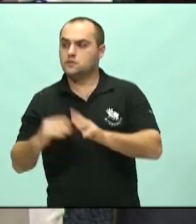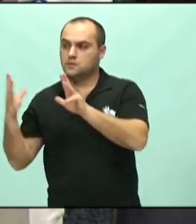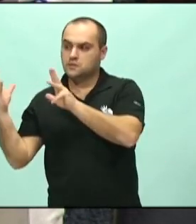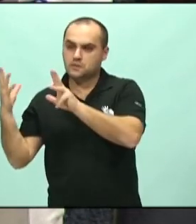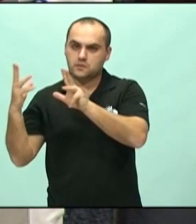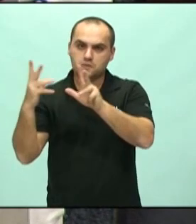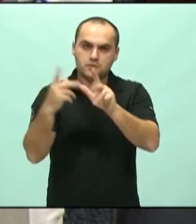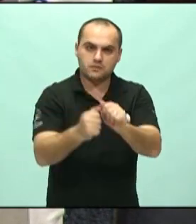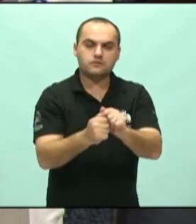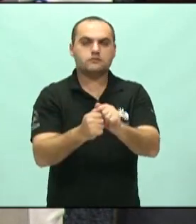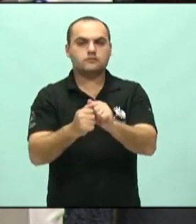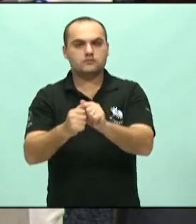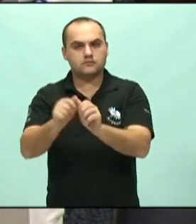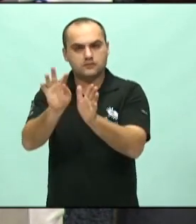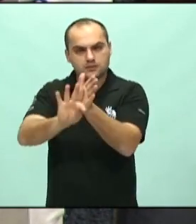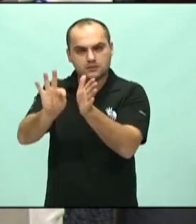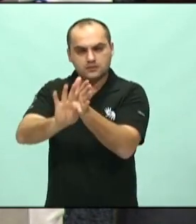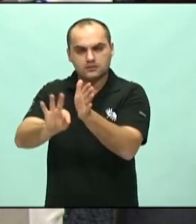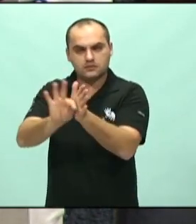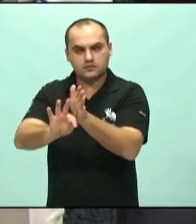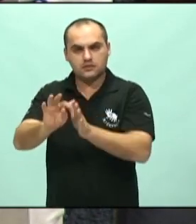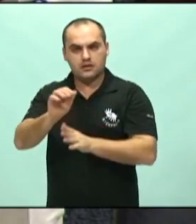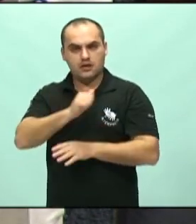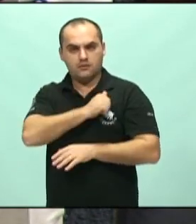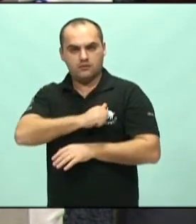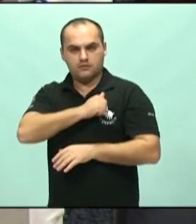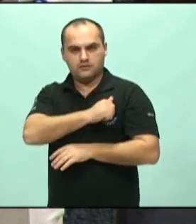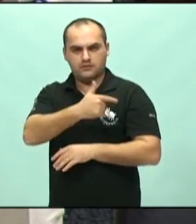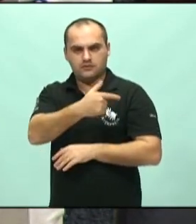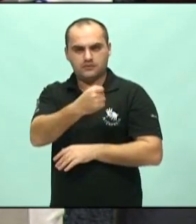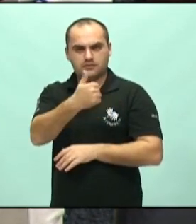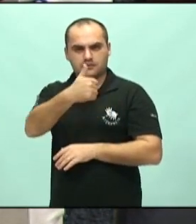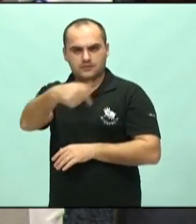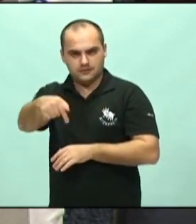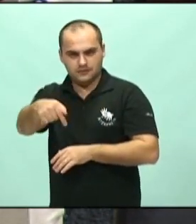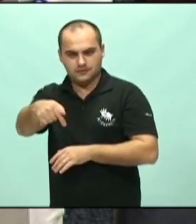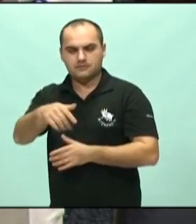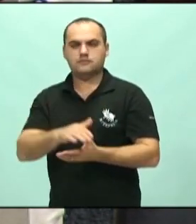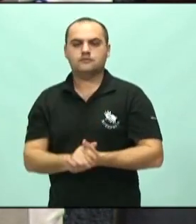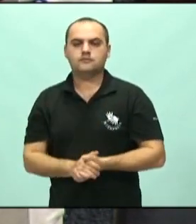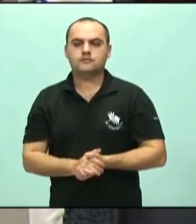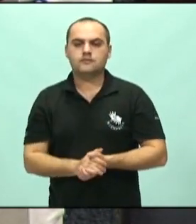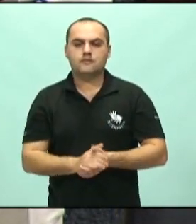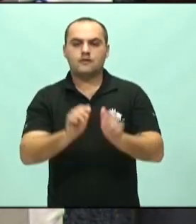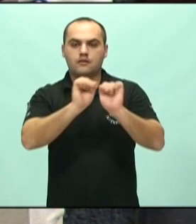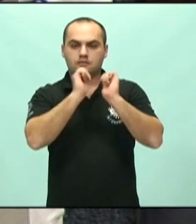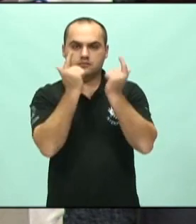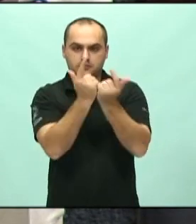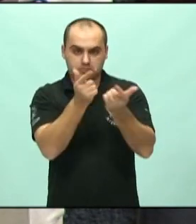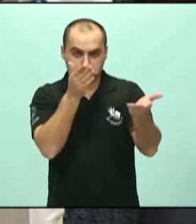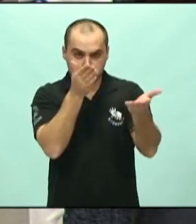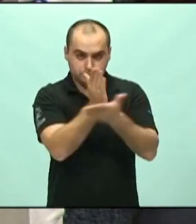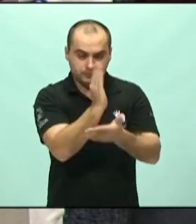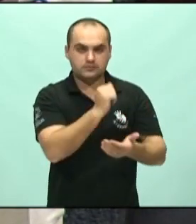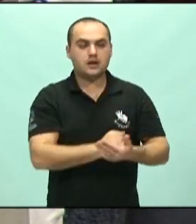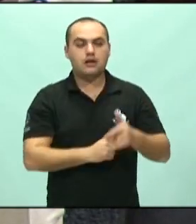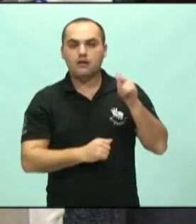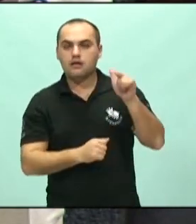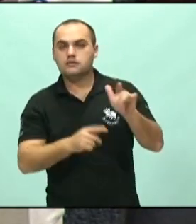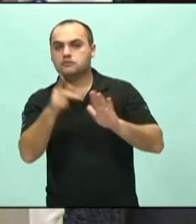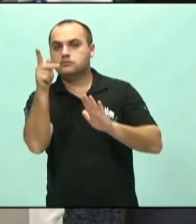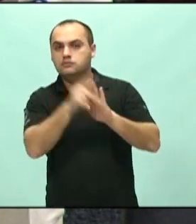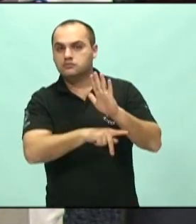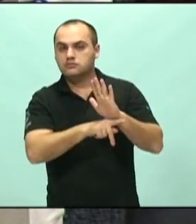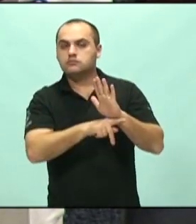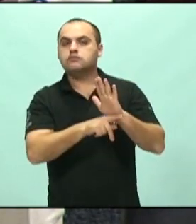incentivos que eles tinham em agosto de 2017, que é o marco regulatório. As assembleias aprovariam e esse projeto seria